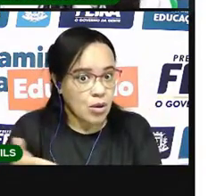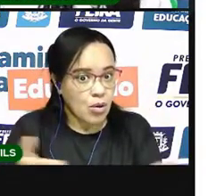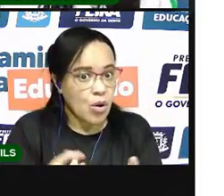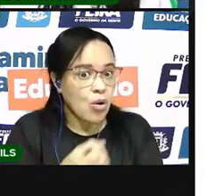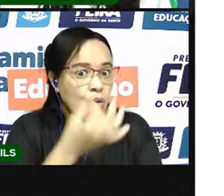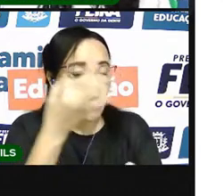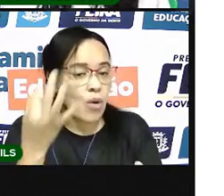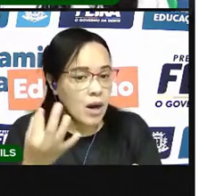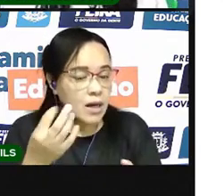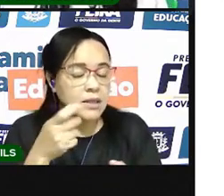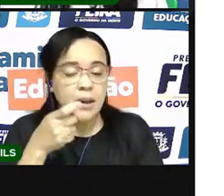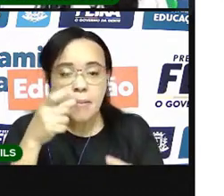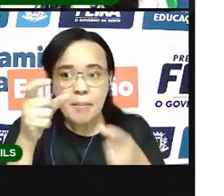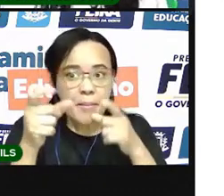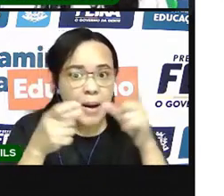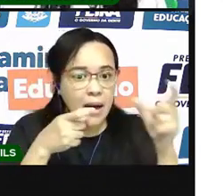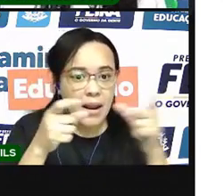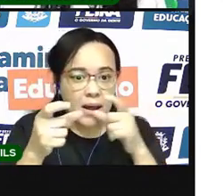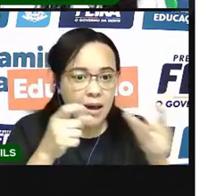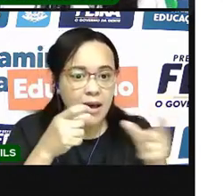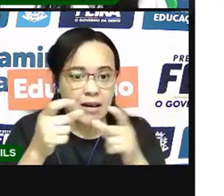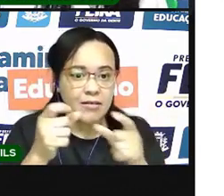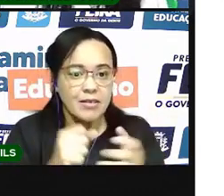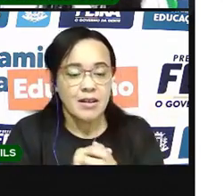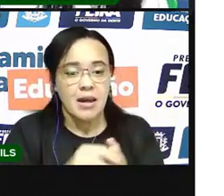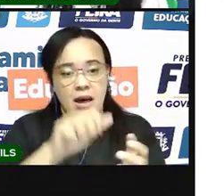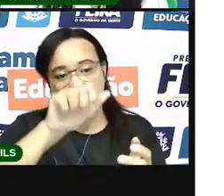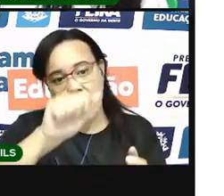Quantas letras tem a palavra abacaxi?